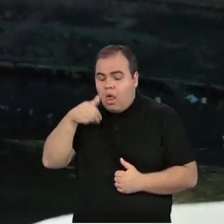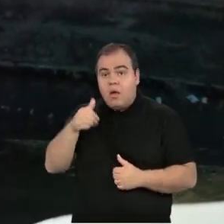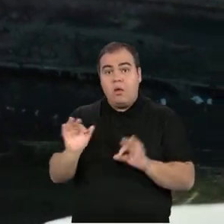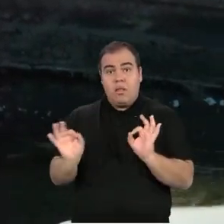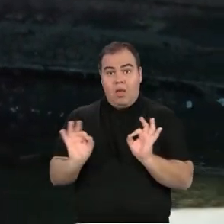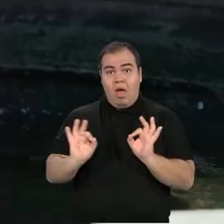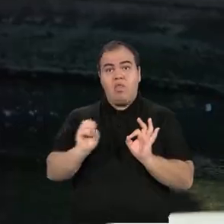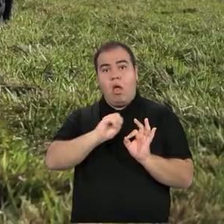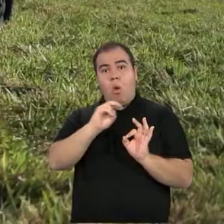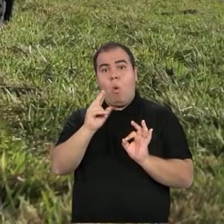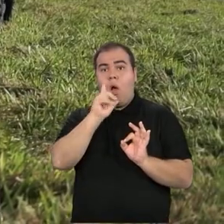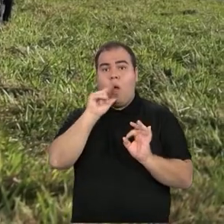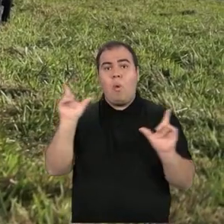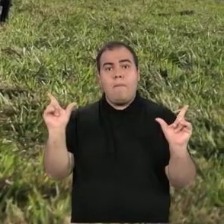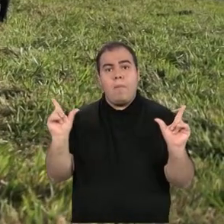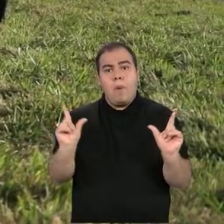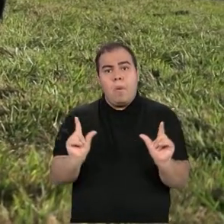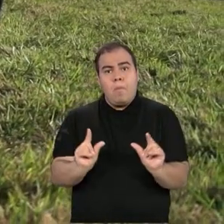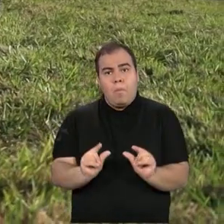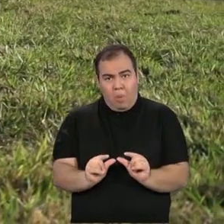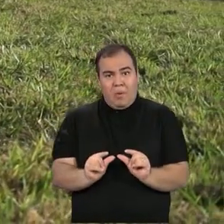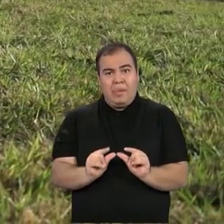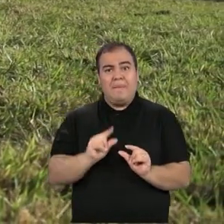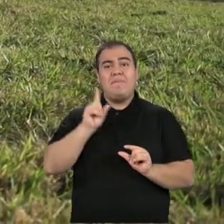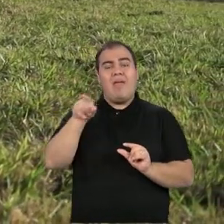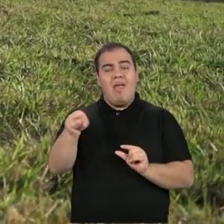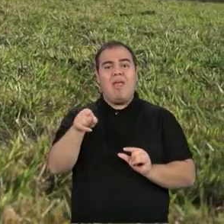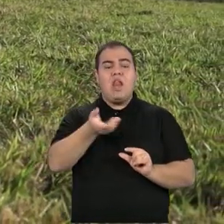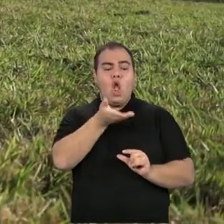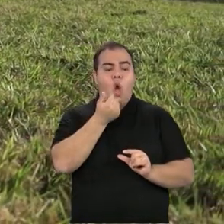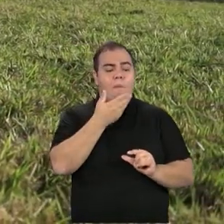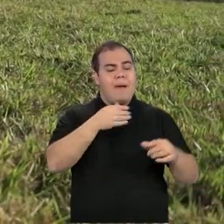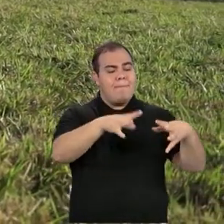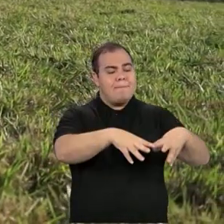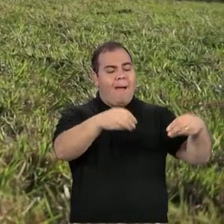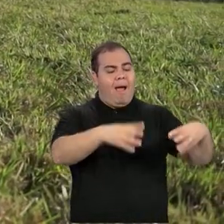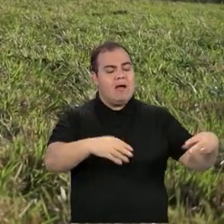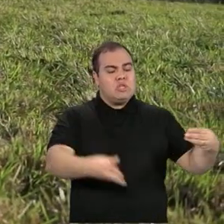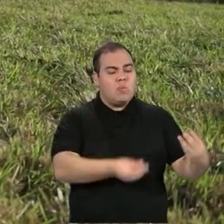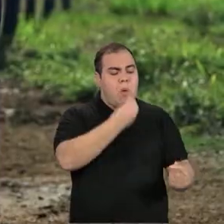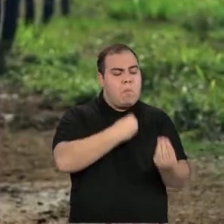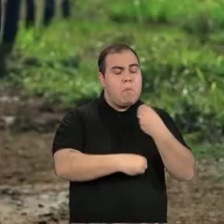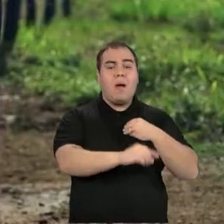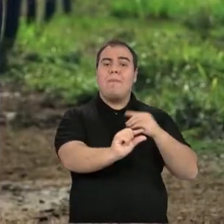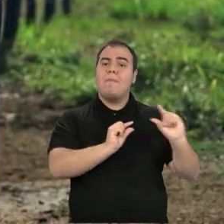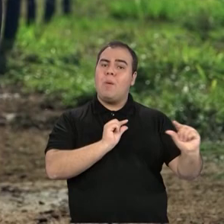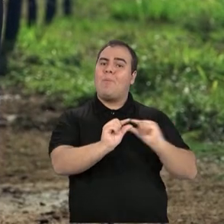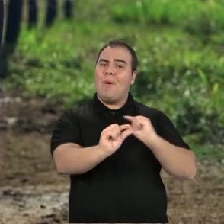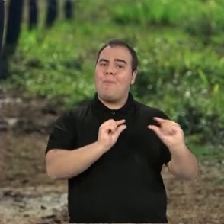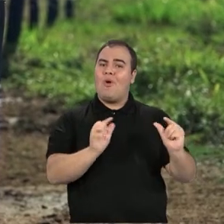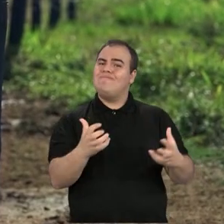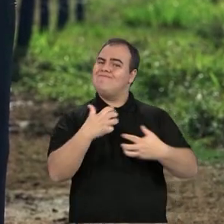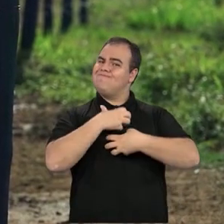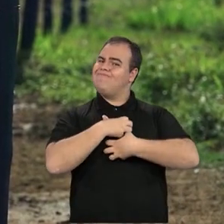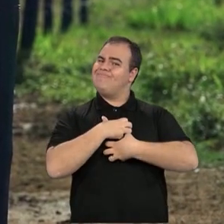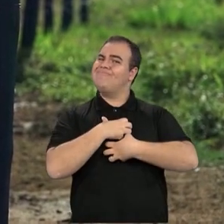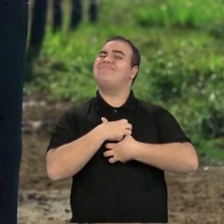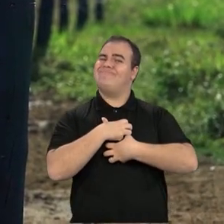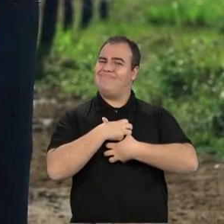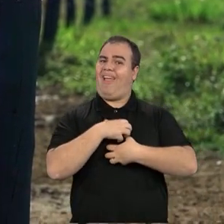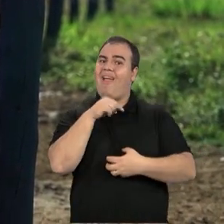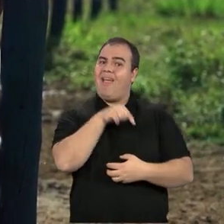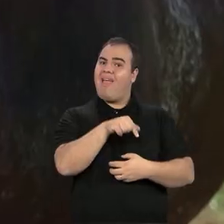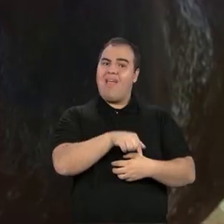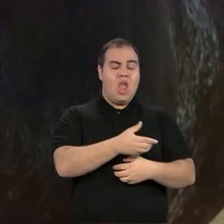consumo de água, o consumo de matéria seca dele, o consumo de pasto também será reduzido. E isso impactará no desempenho. Um animal que não